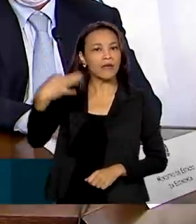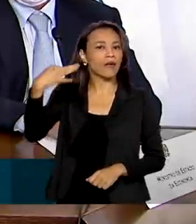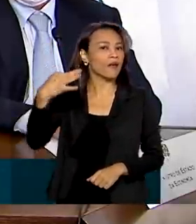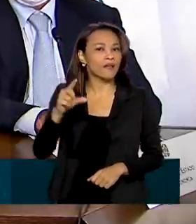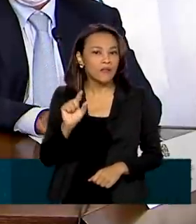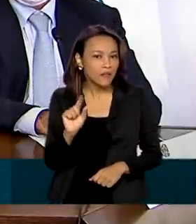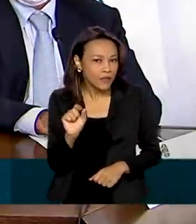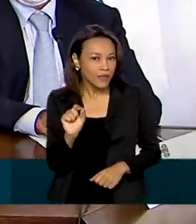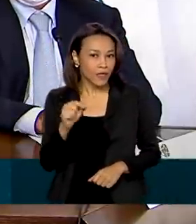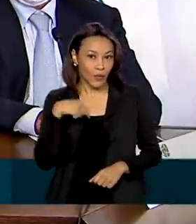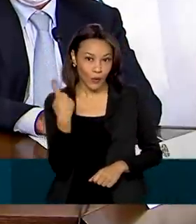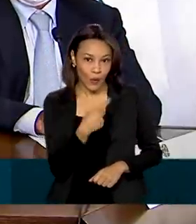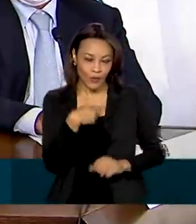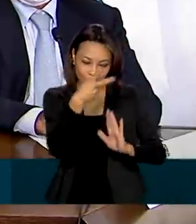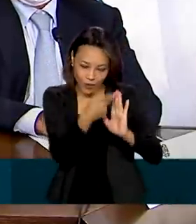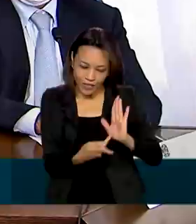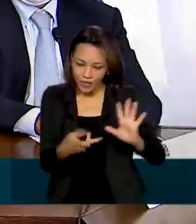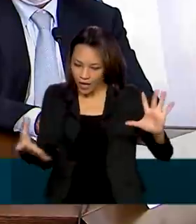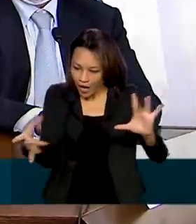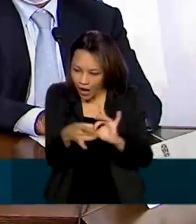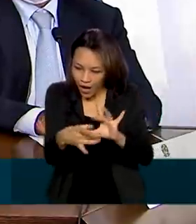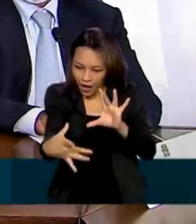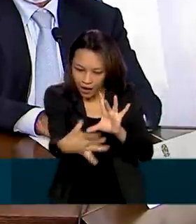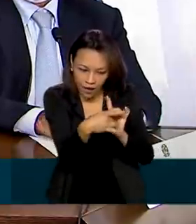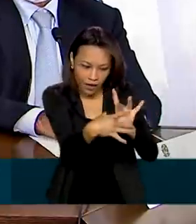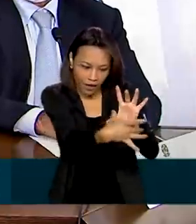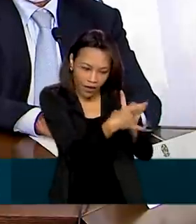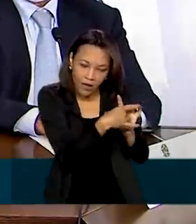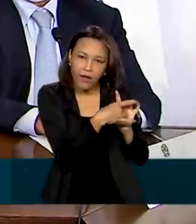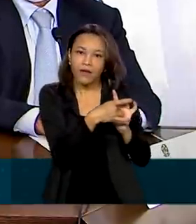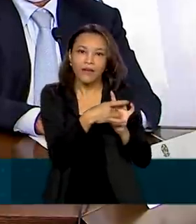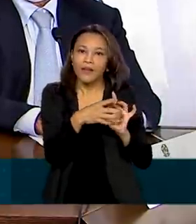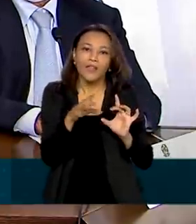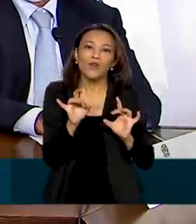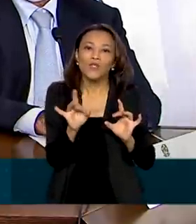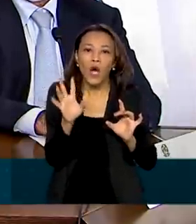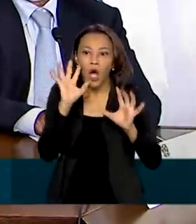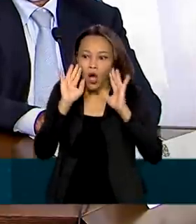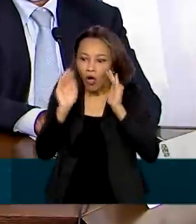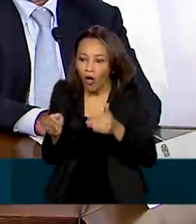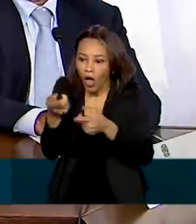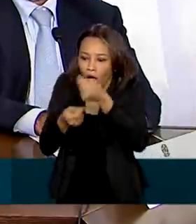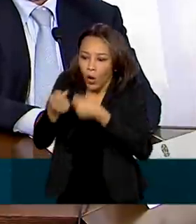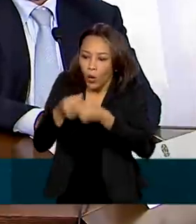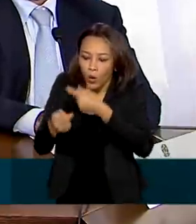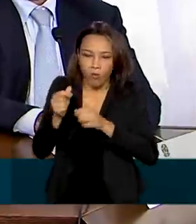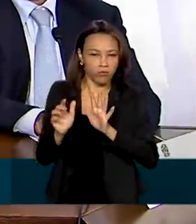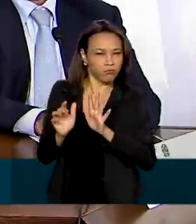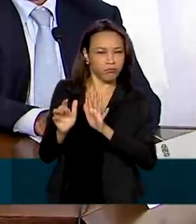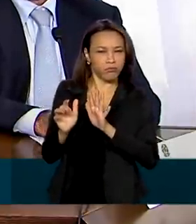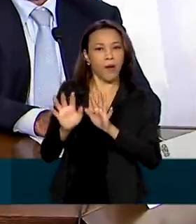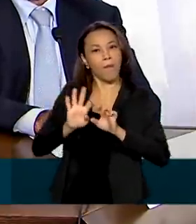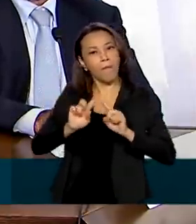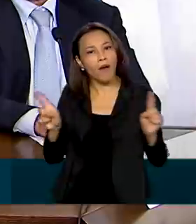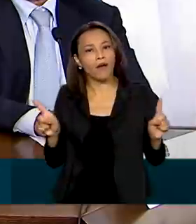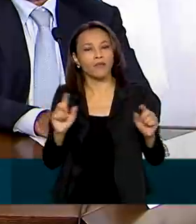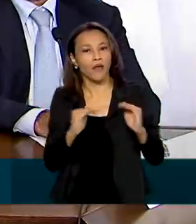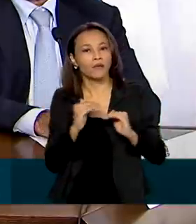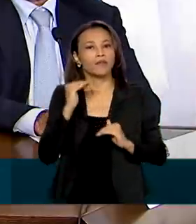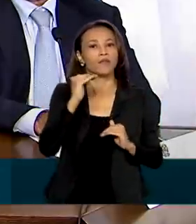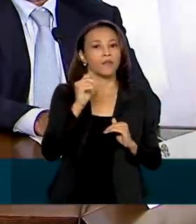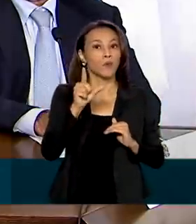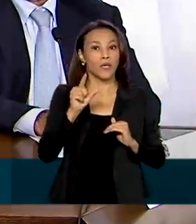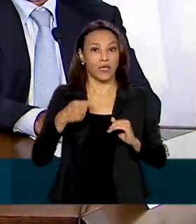nosso projeto de integração é ancorado não apenas em premissas econômicas, mas, sobretudo, em